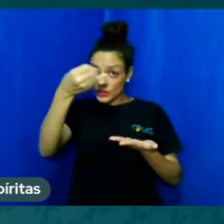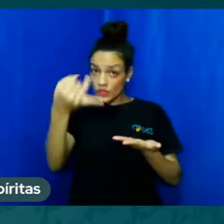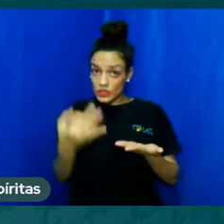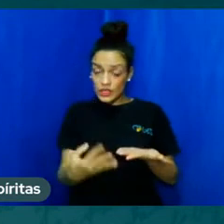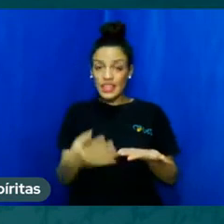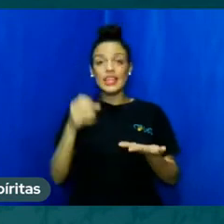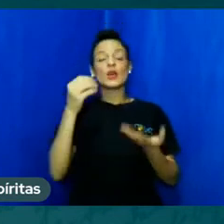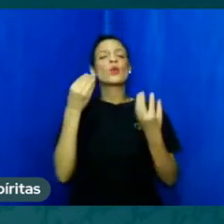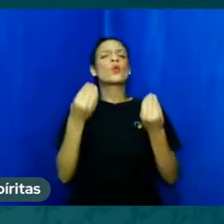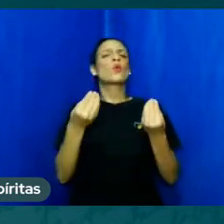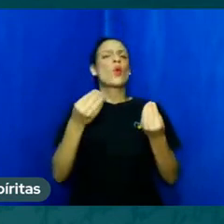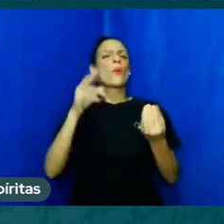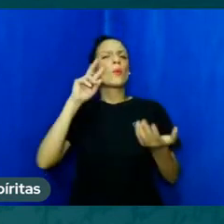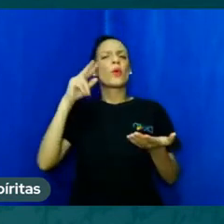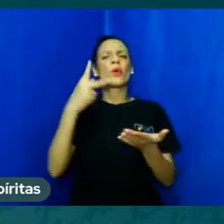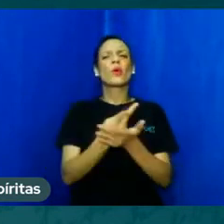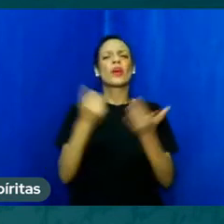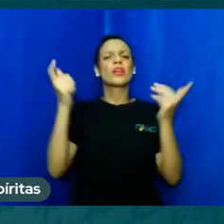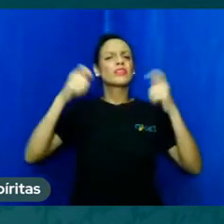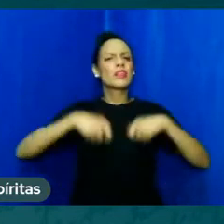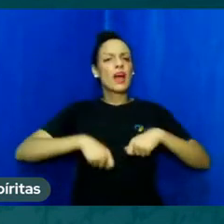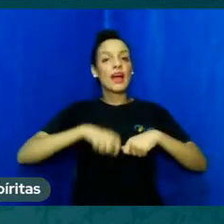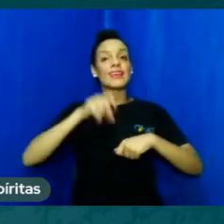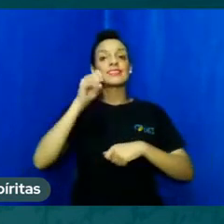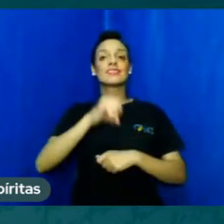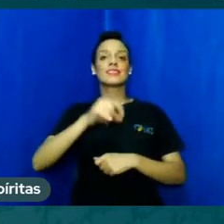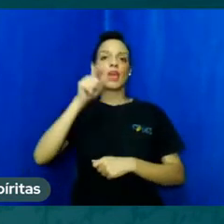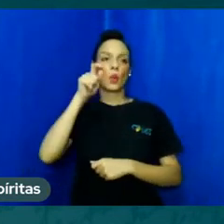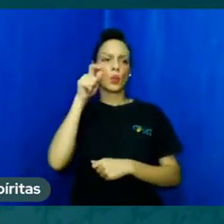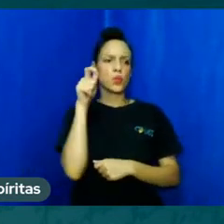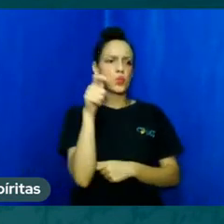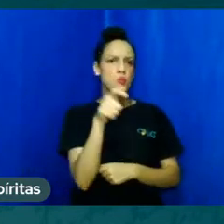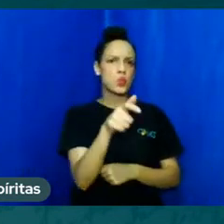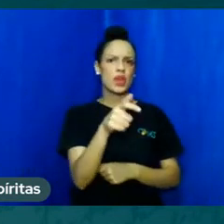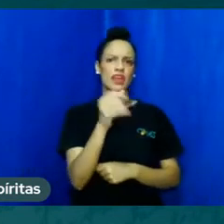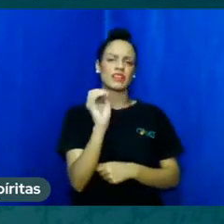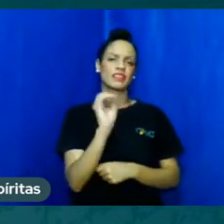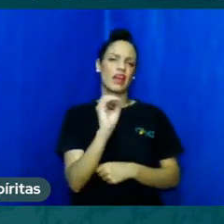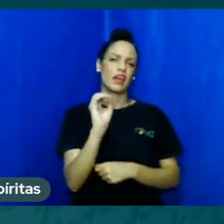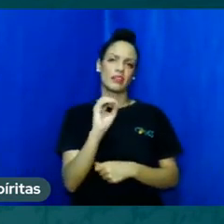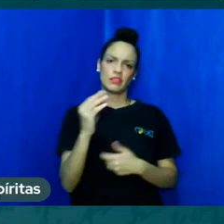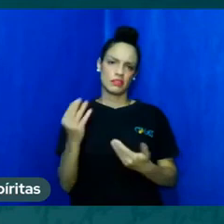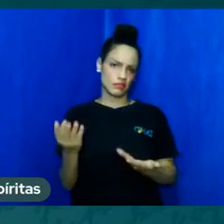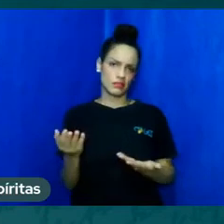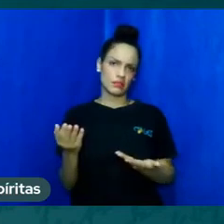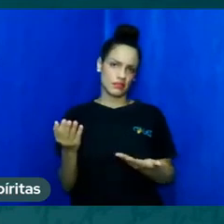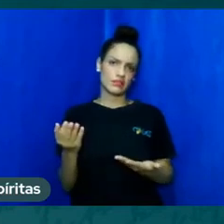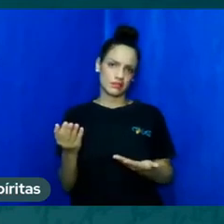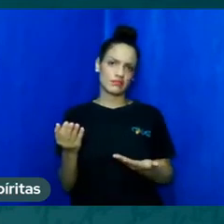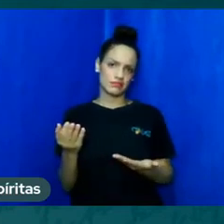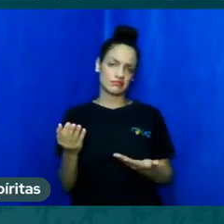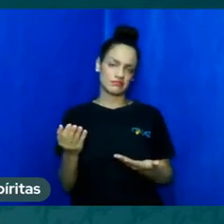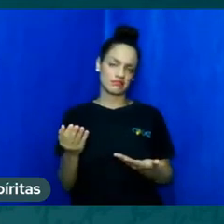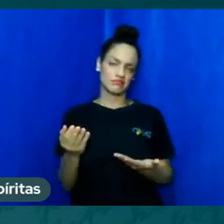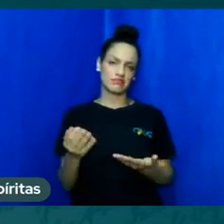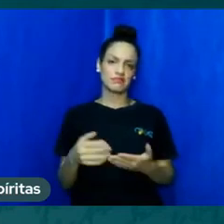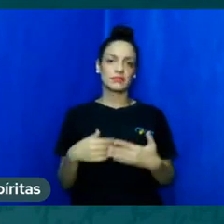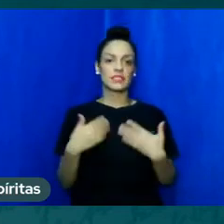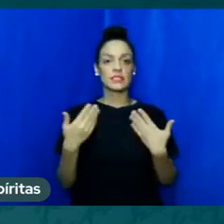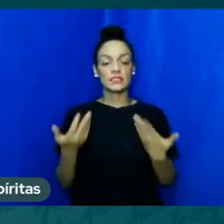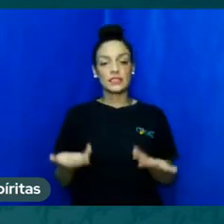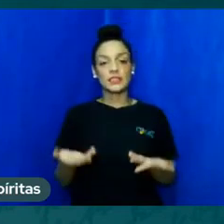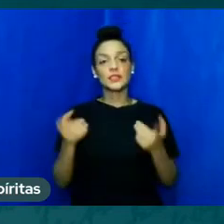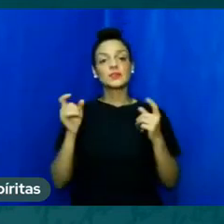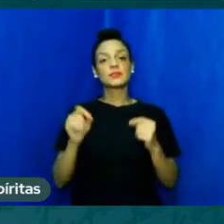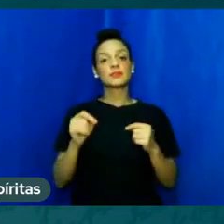demonstro que encaro as coisas de um ponto mais elevado, que eu posso ver o futuro de um modo mais elevado. E aqui na Terra,